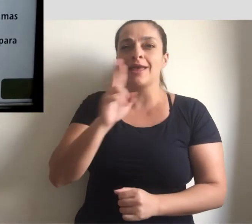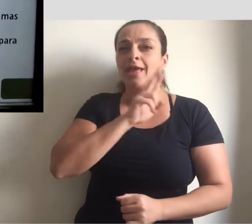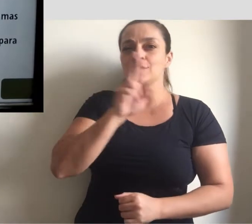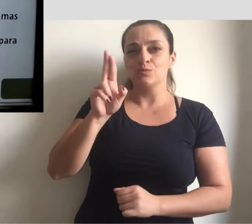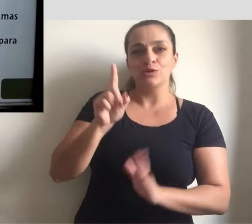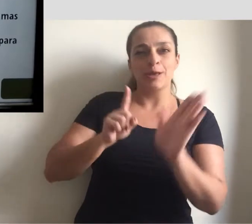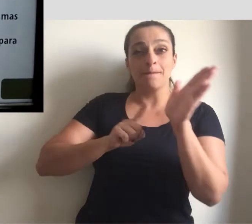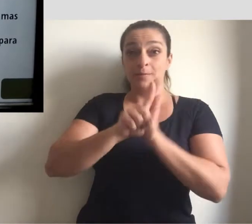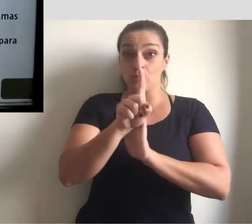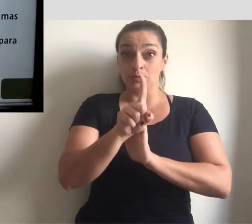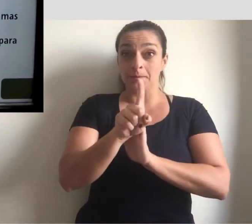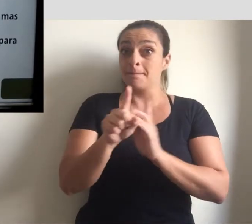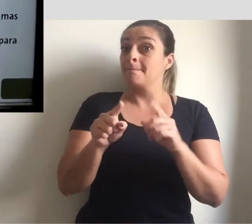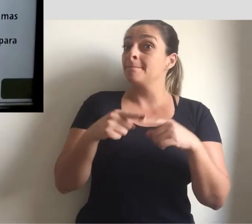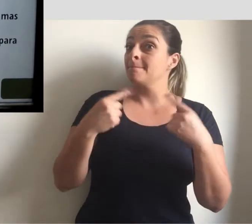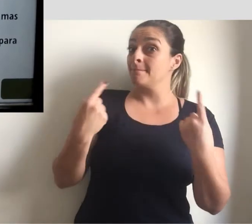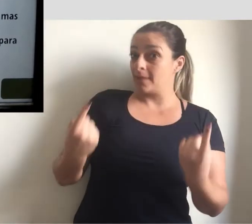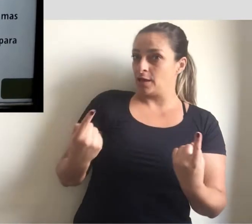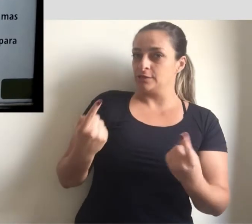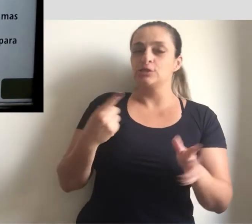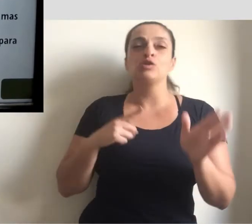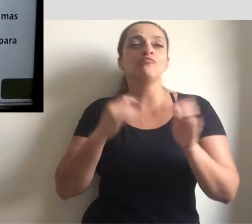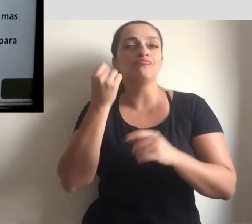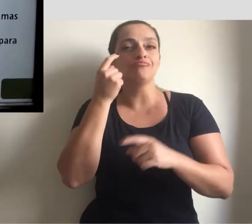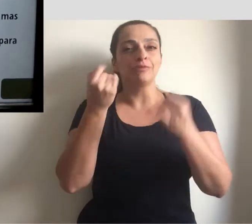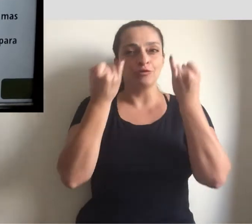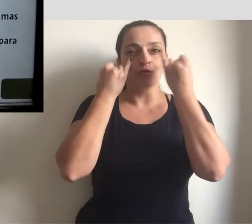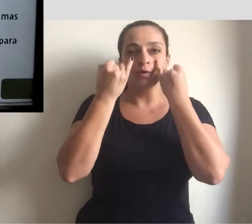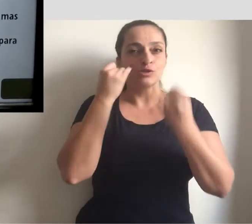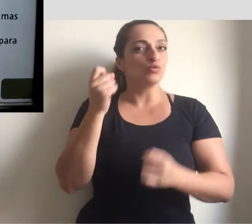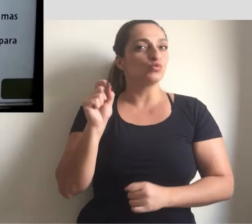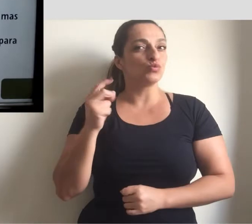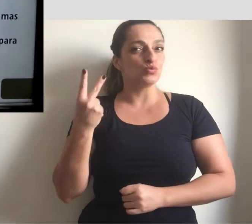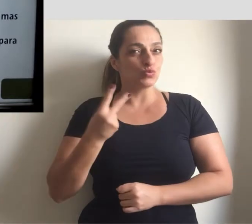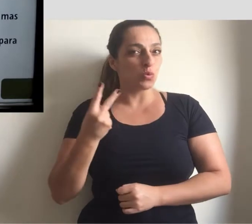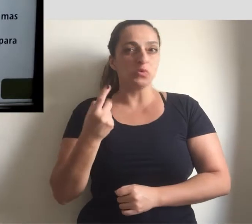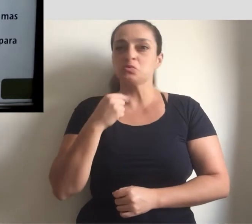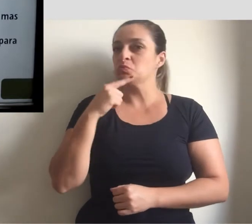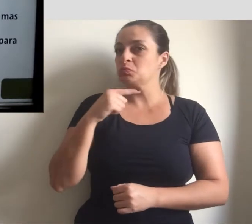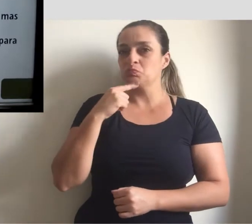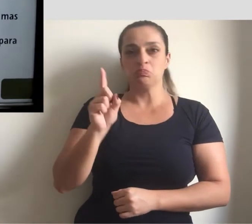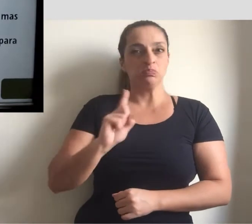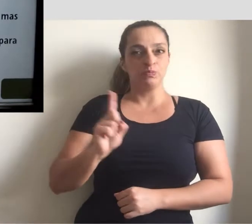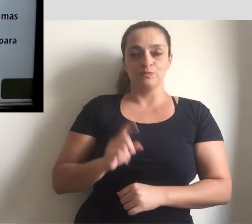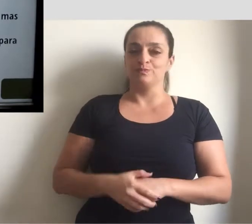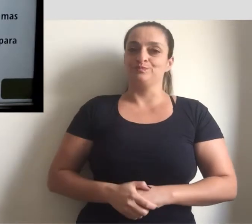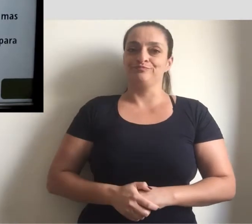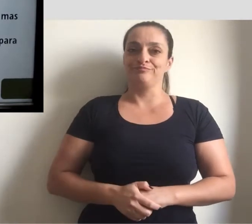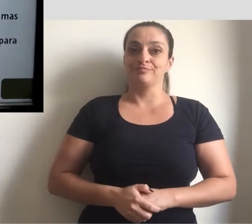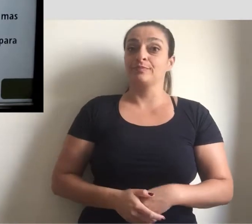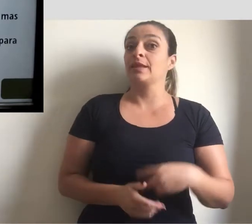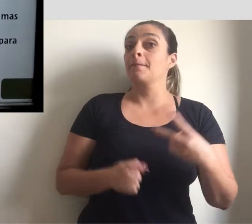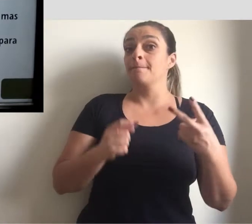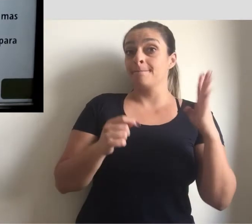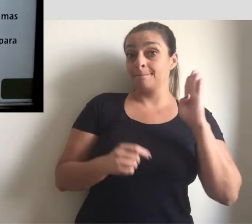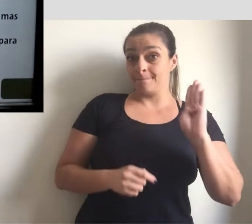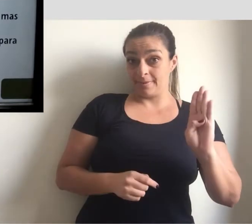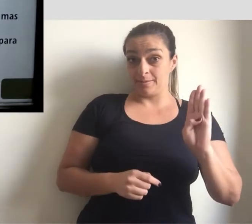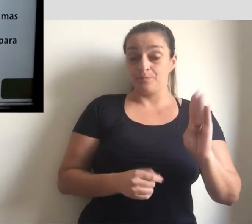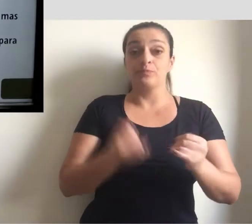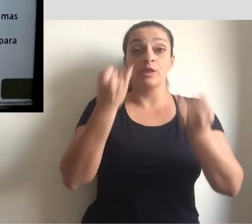pergunta, mas a informação 2 sozinha não é suficiente. B. A informação